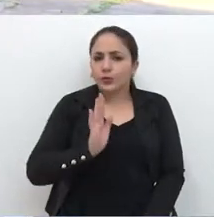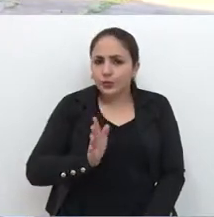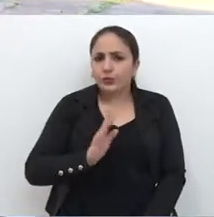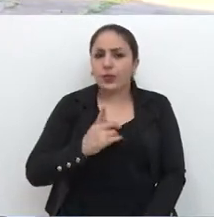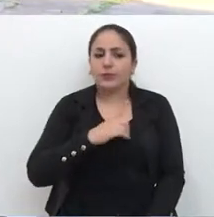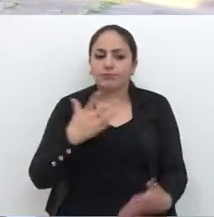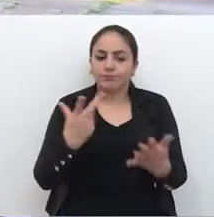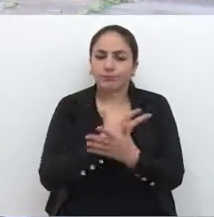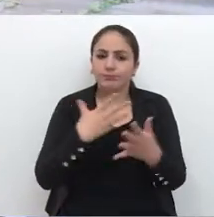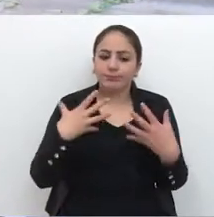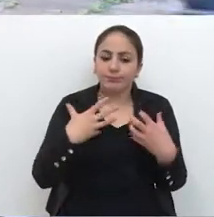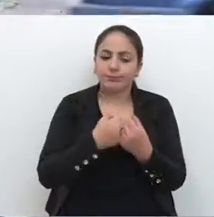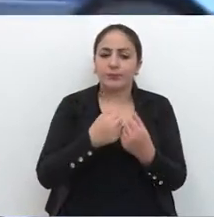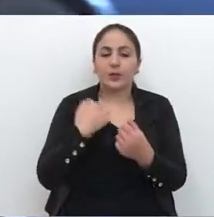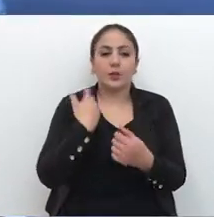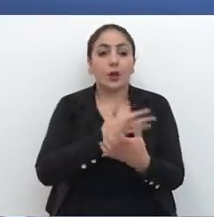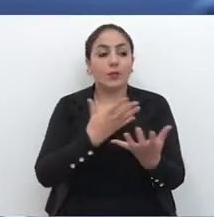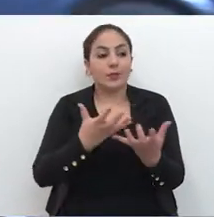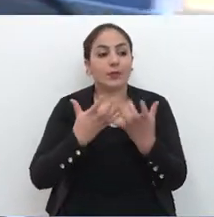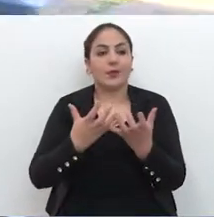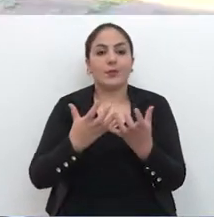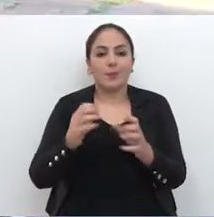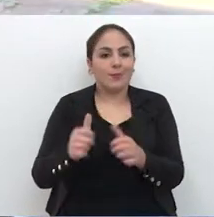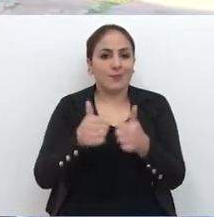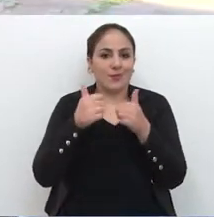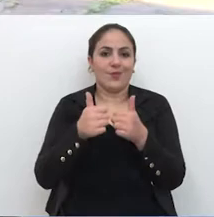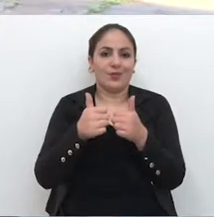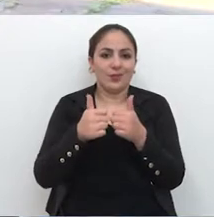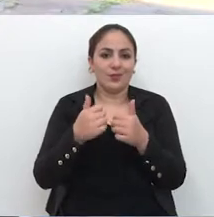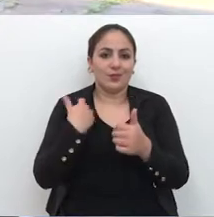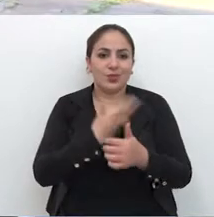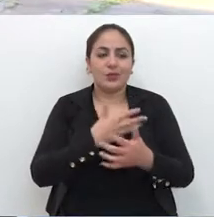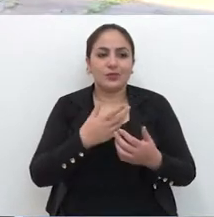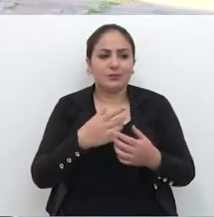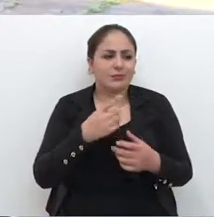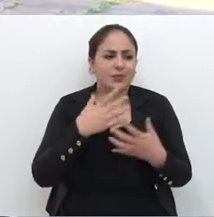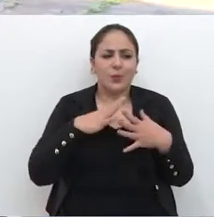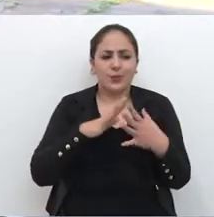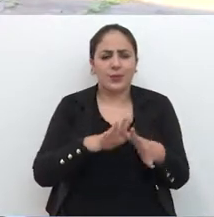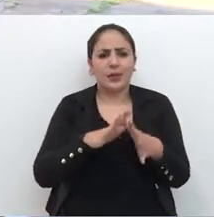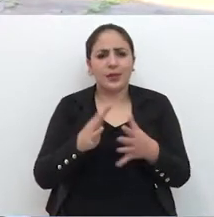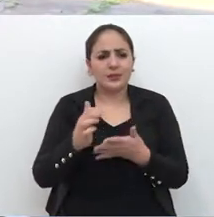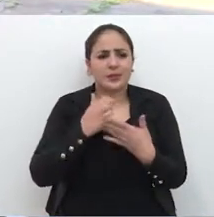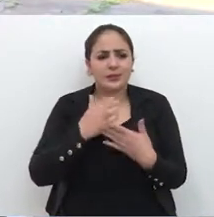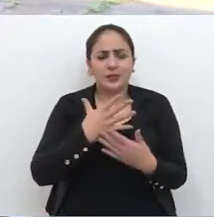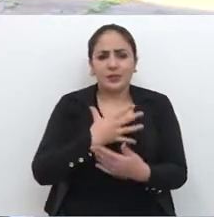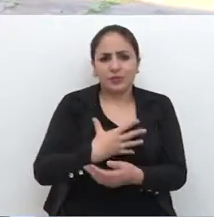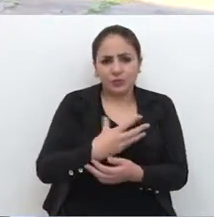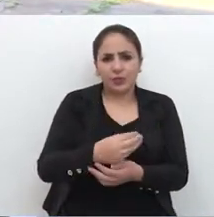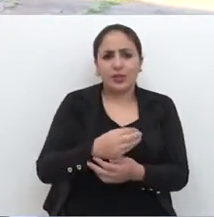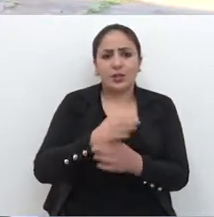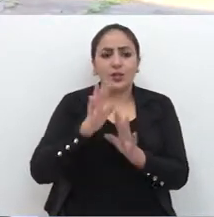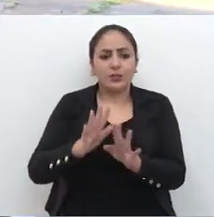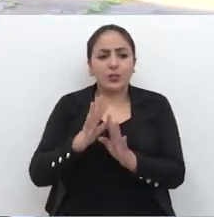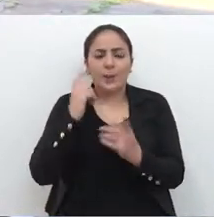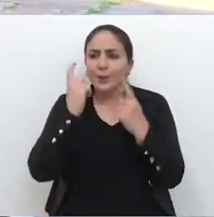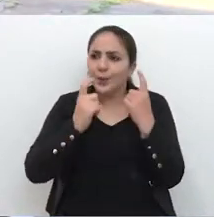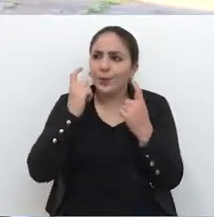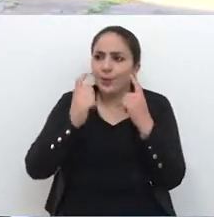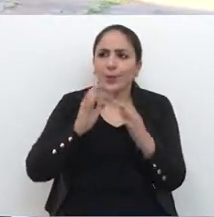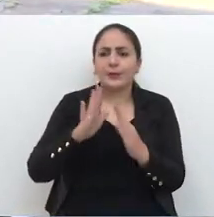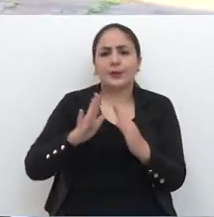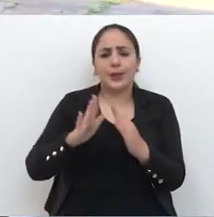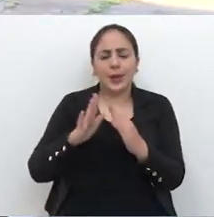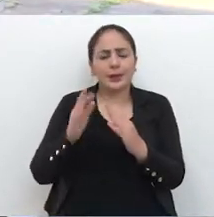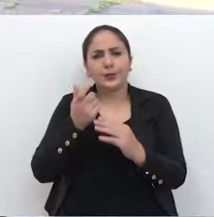acidentaram outras pessoas, e nós queremos melhorias, nós não queremos trazer nossos filhos, e ficar em